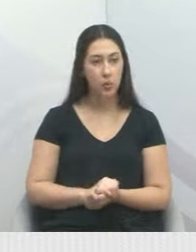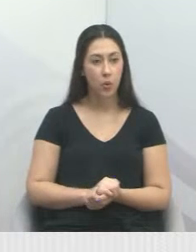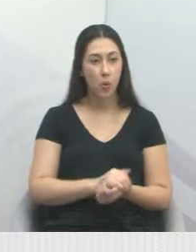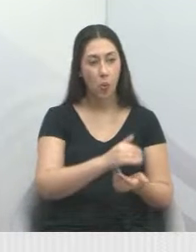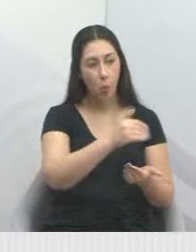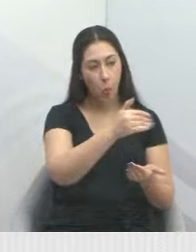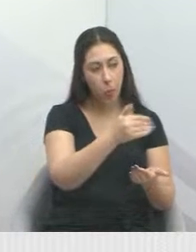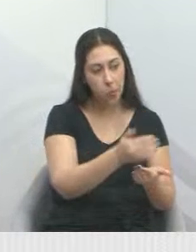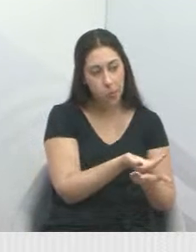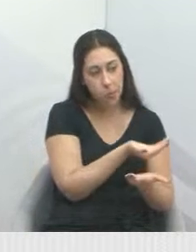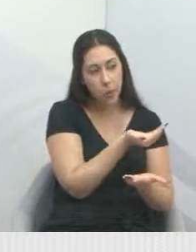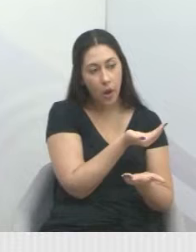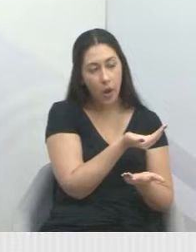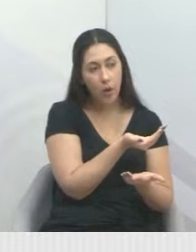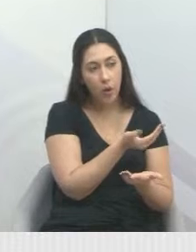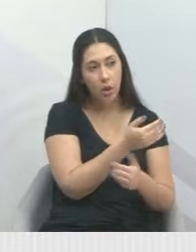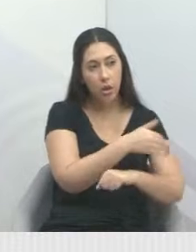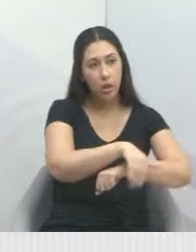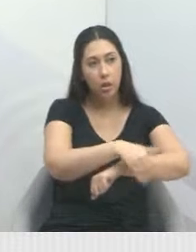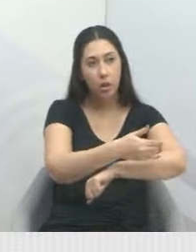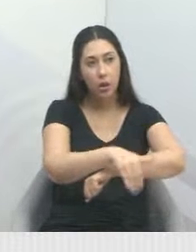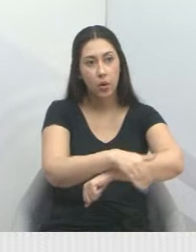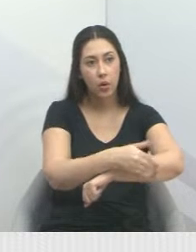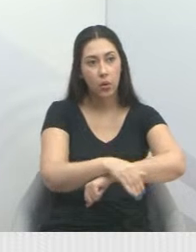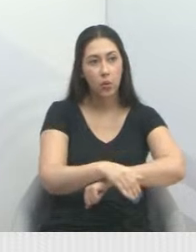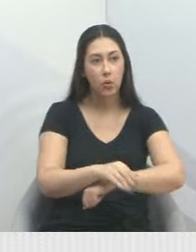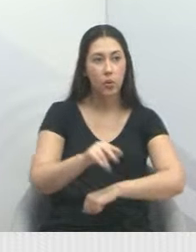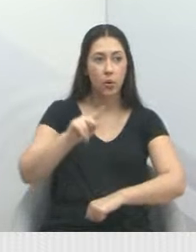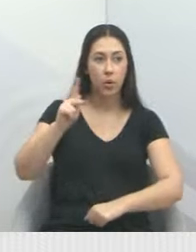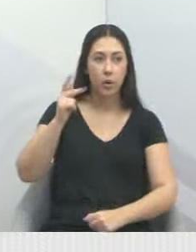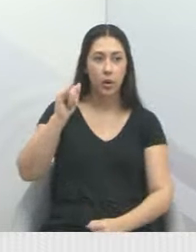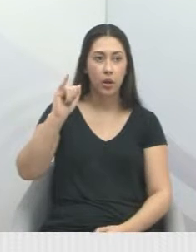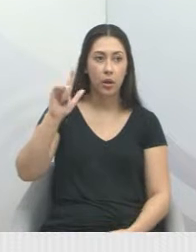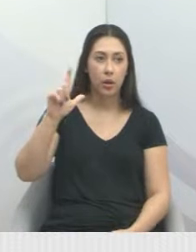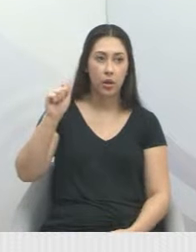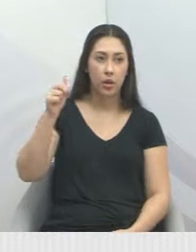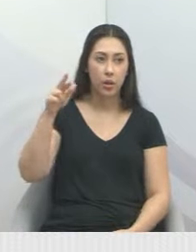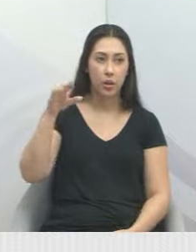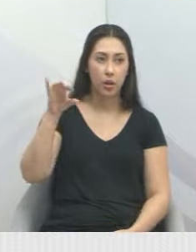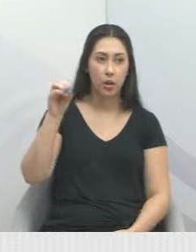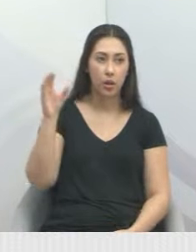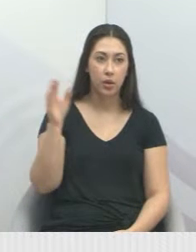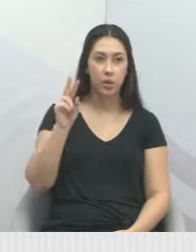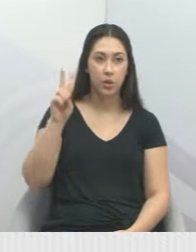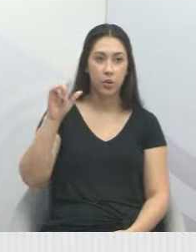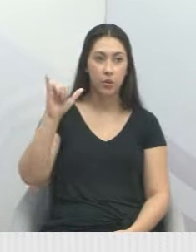Buraco na rua, em